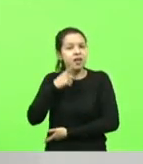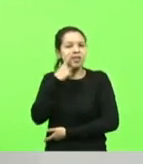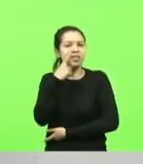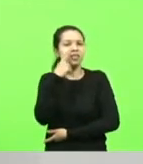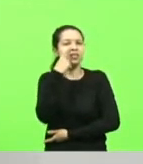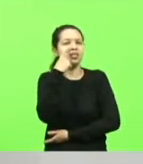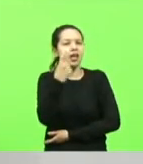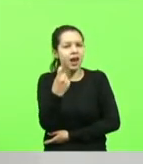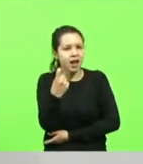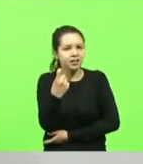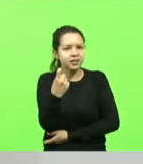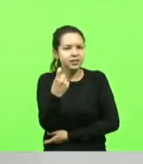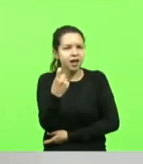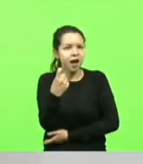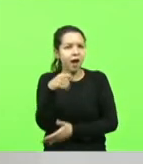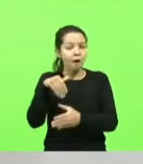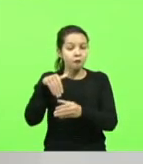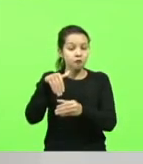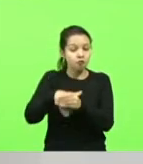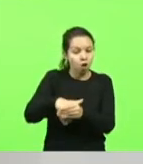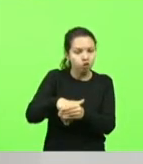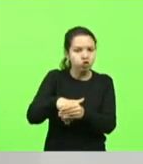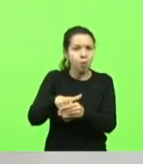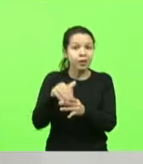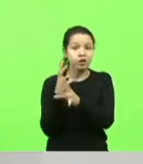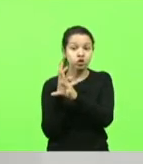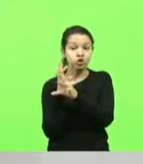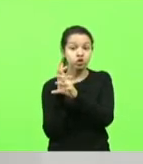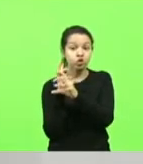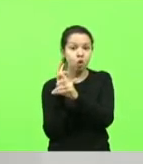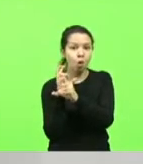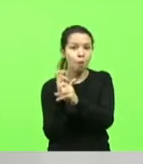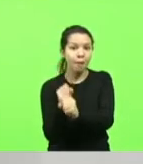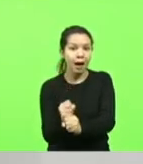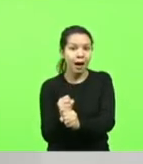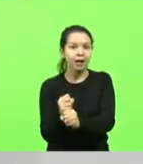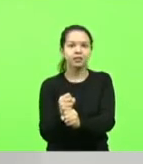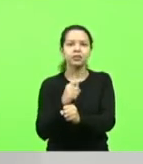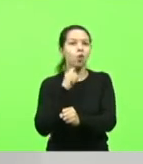em ter um voto que você não pode contar, recontá-lo?